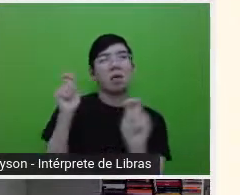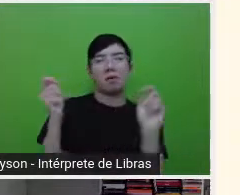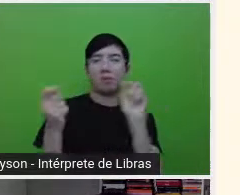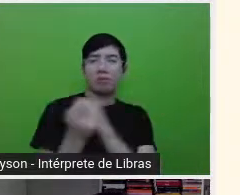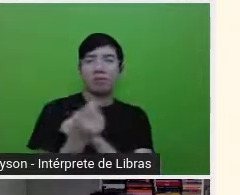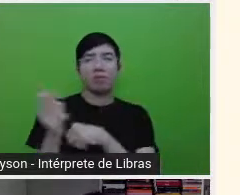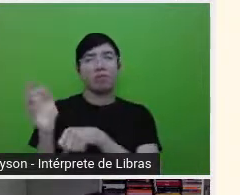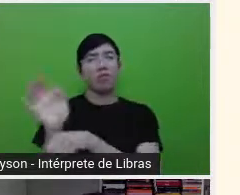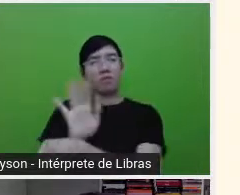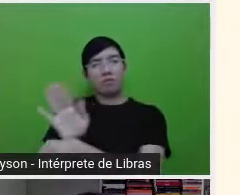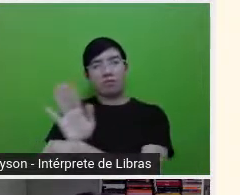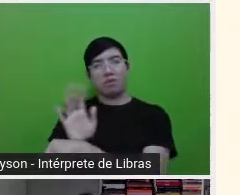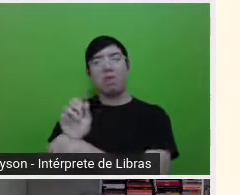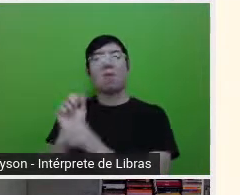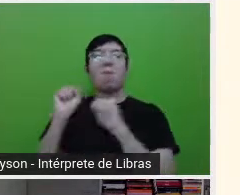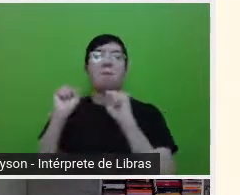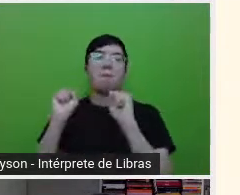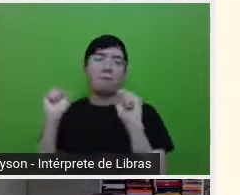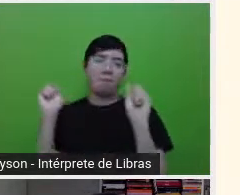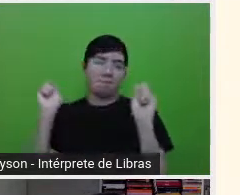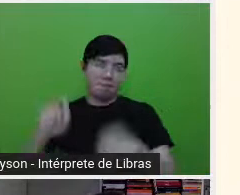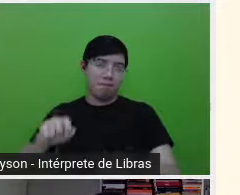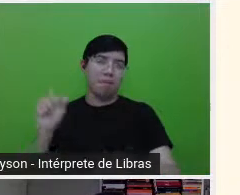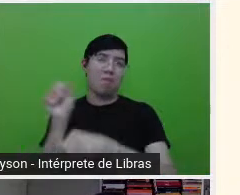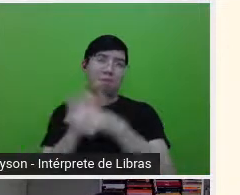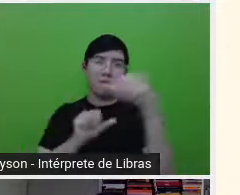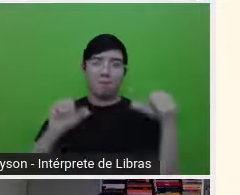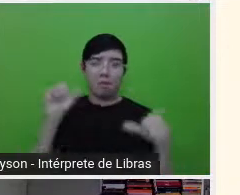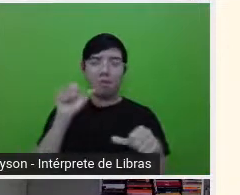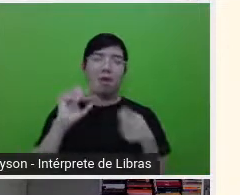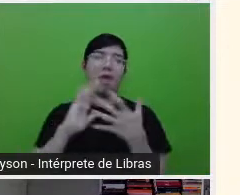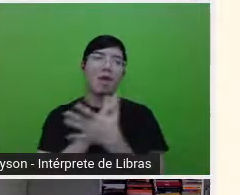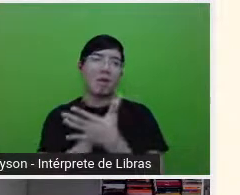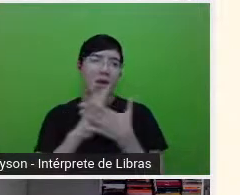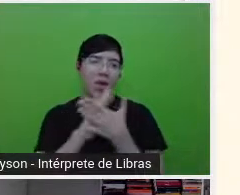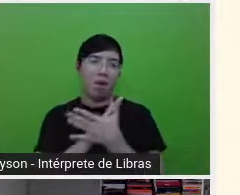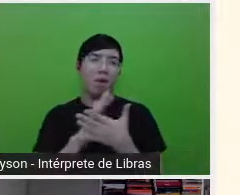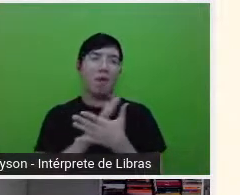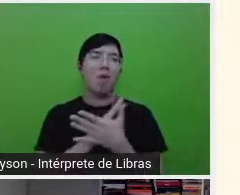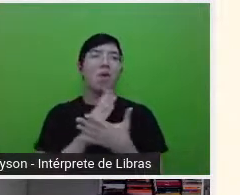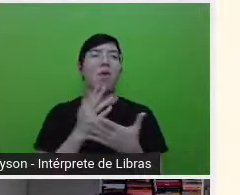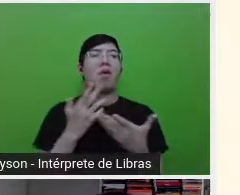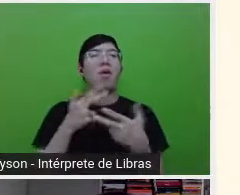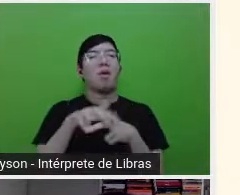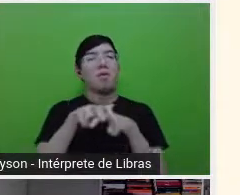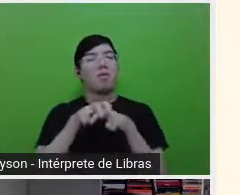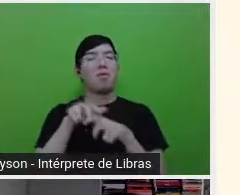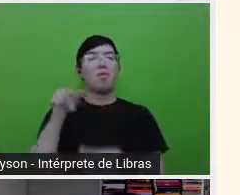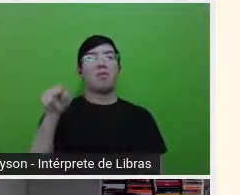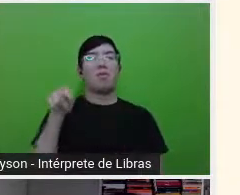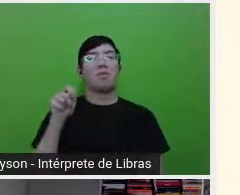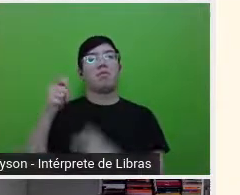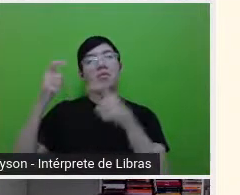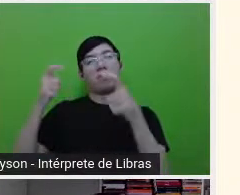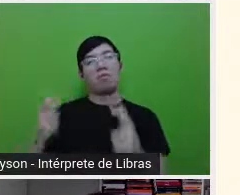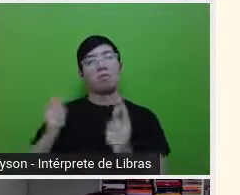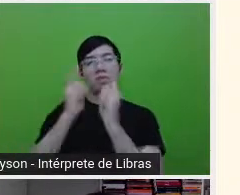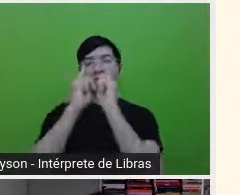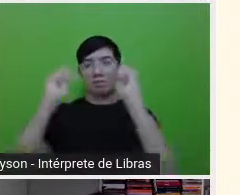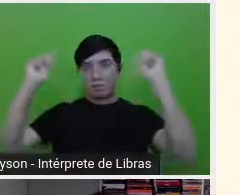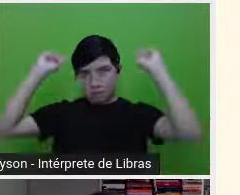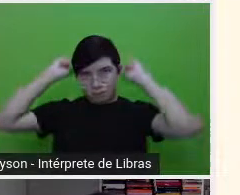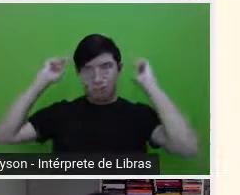elas estão fazendo uma nova obra. E aí, nesse caso, a história se passa na Grécia, uma praia da Grécia e a família é